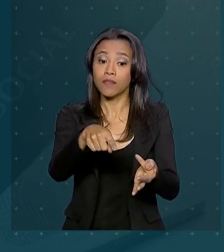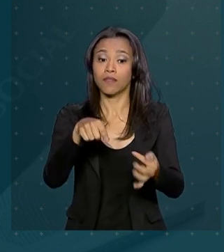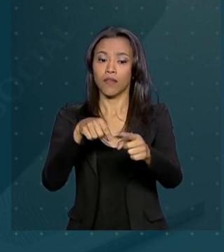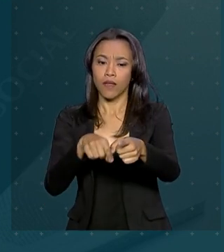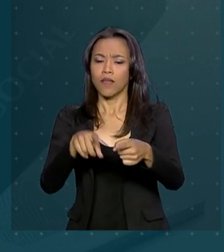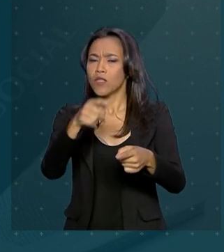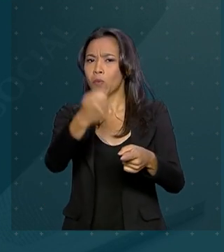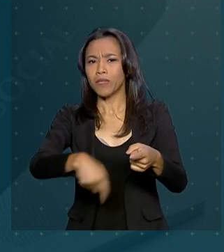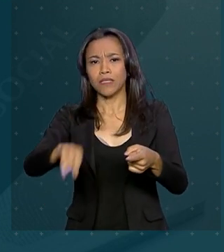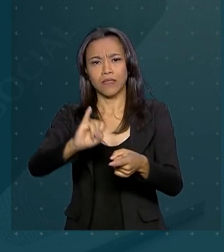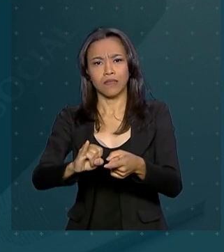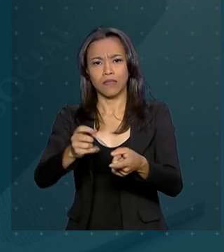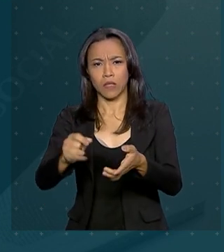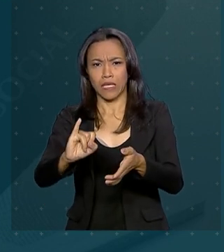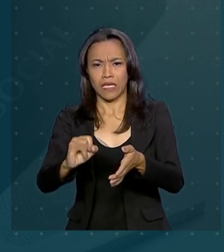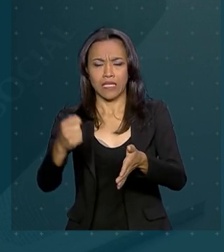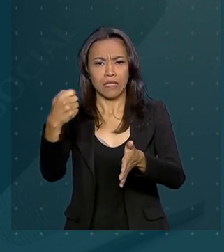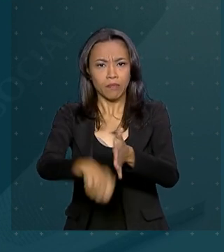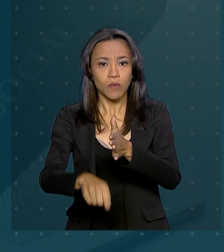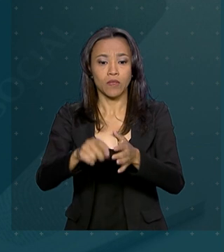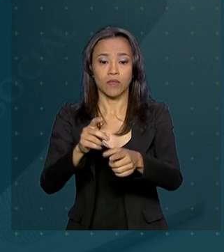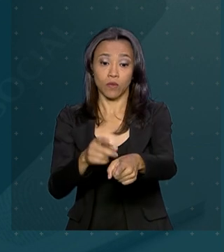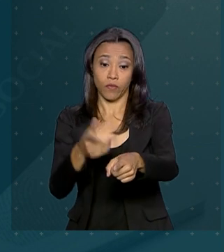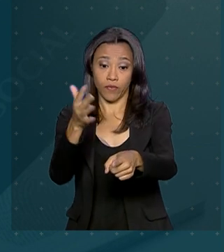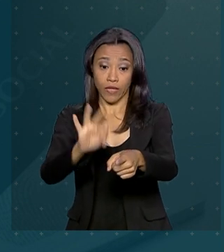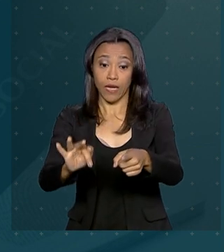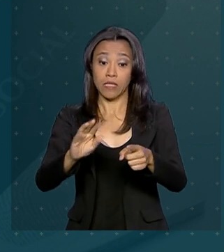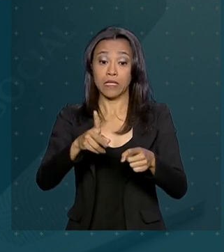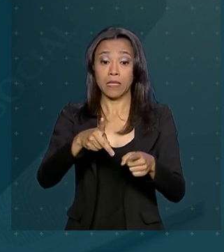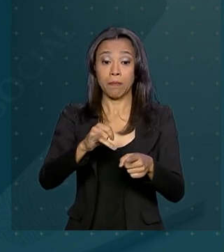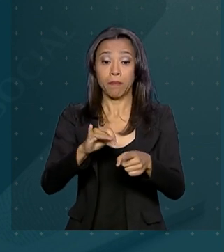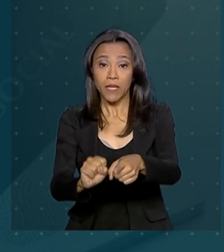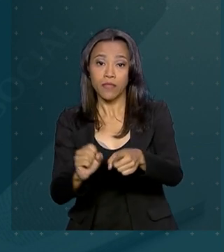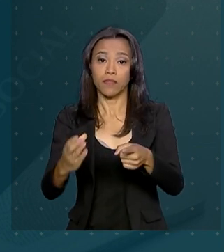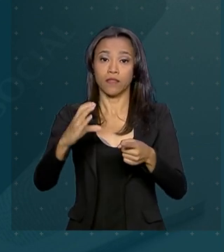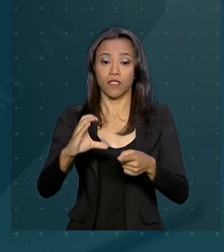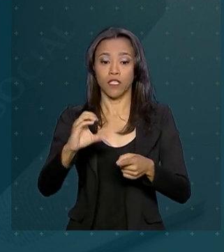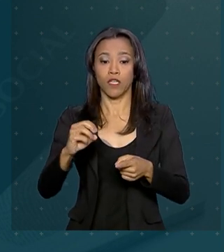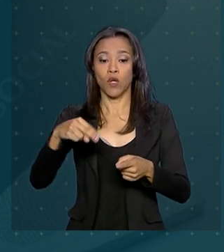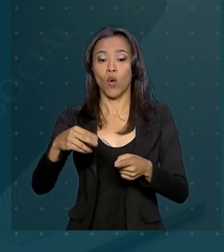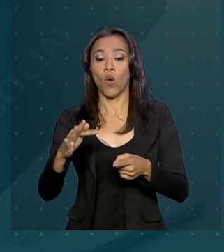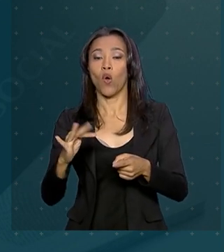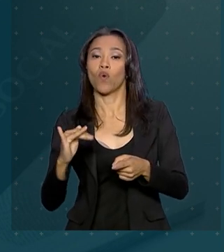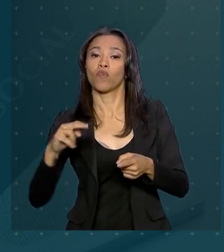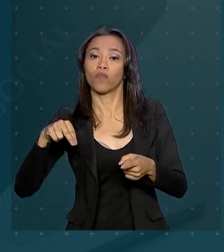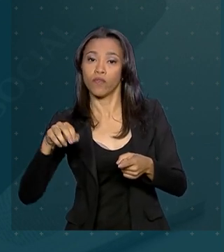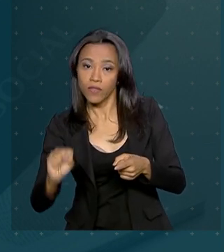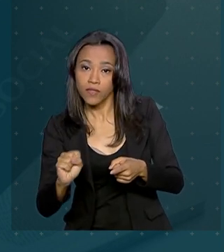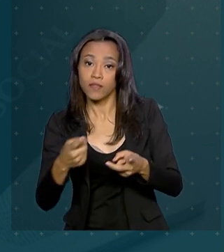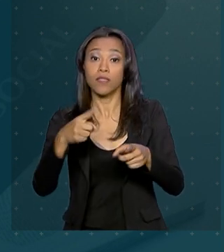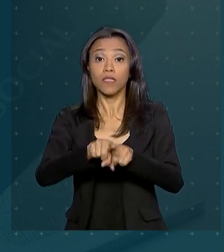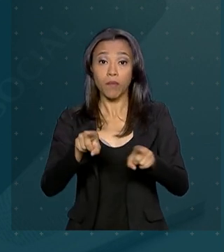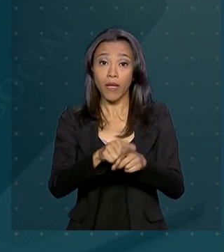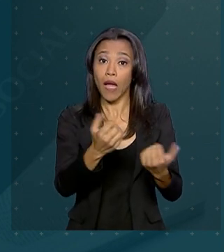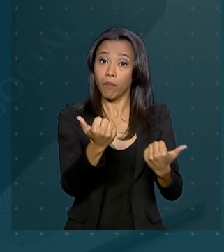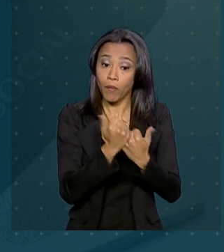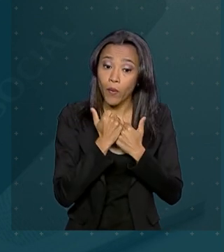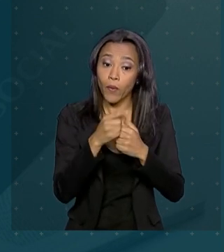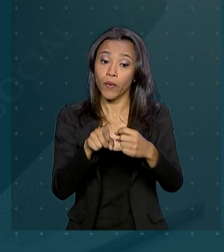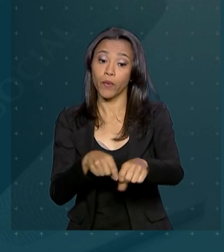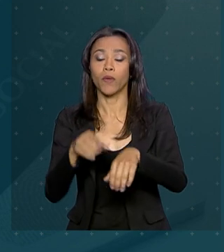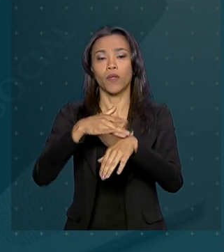isentos de tributos federais, como PIS e COFINS, e ainda podem acessar benefícios, como auxílio doença e salário